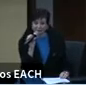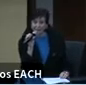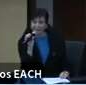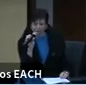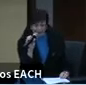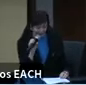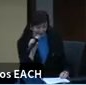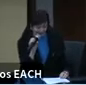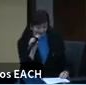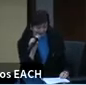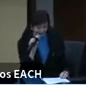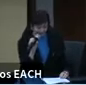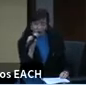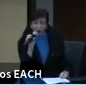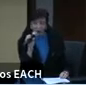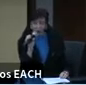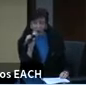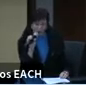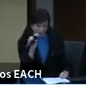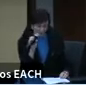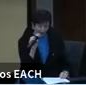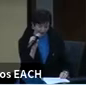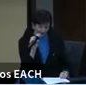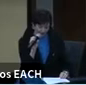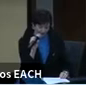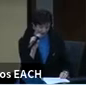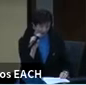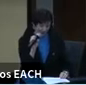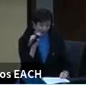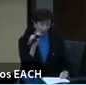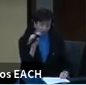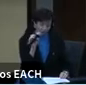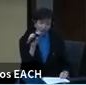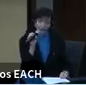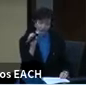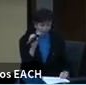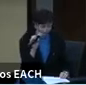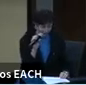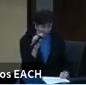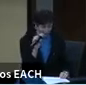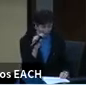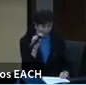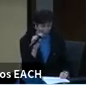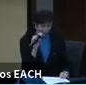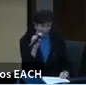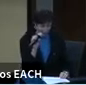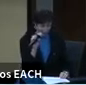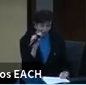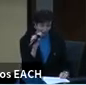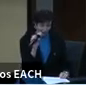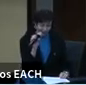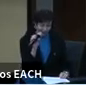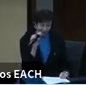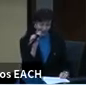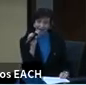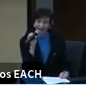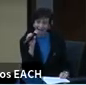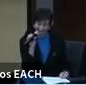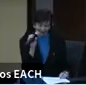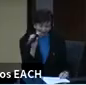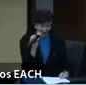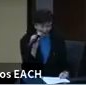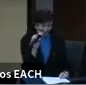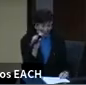descansar e de se entreter, longe das obrigações. Ao longo do século XX, acreditamos que o lazer estava